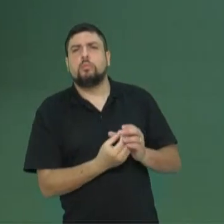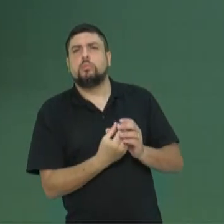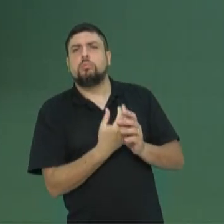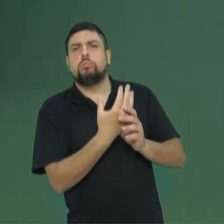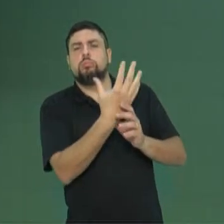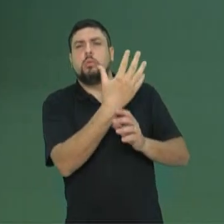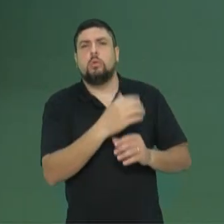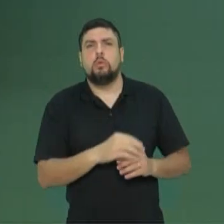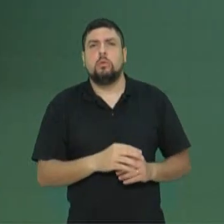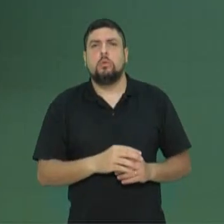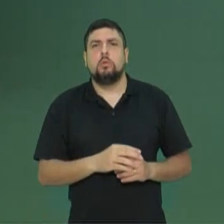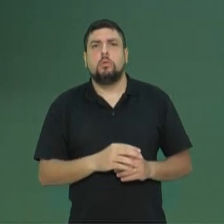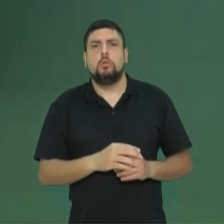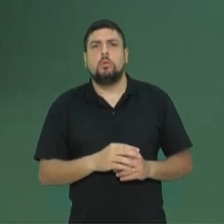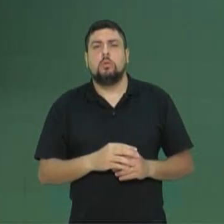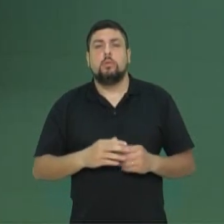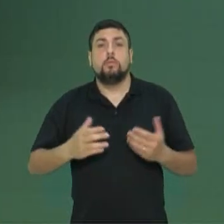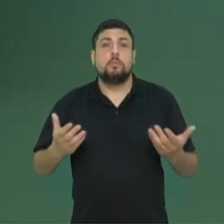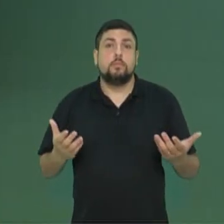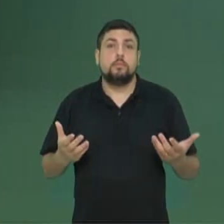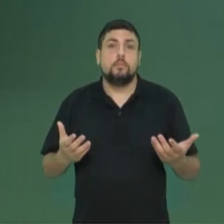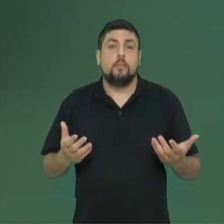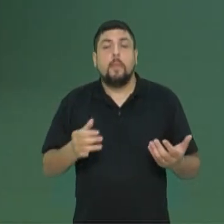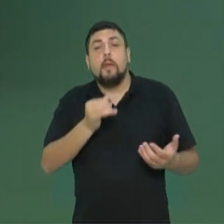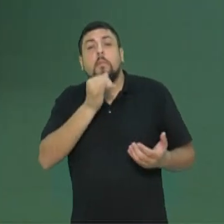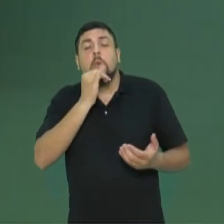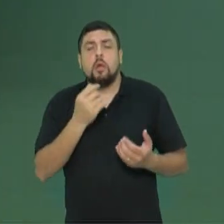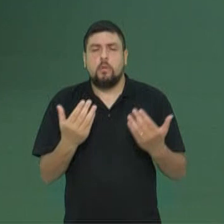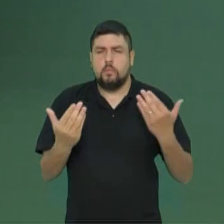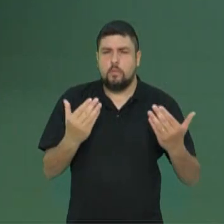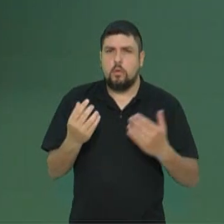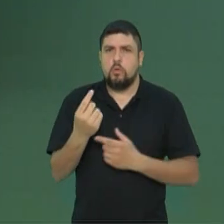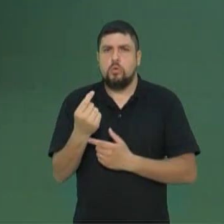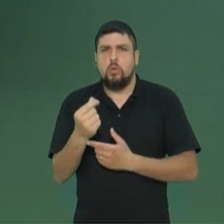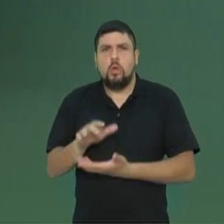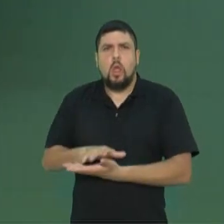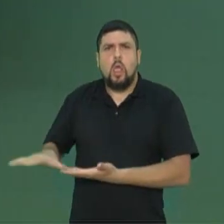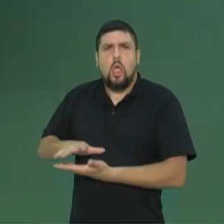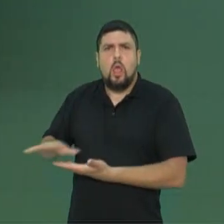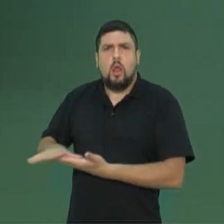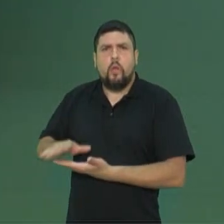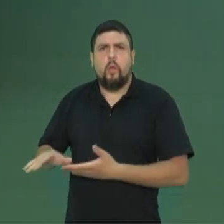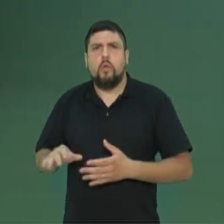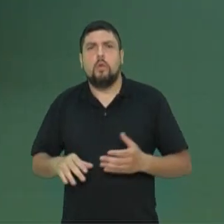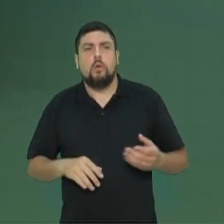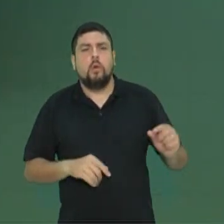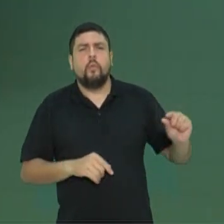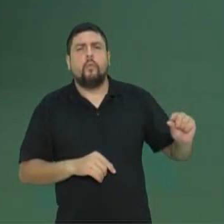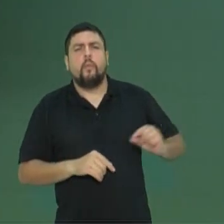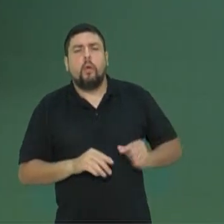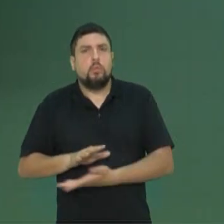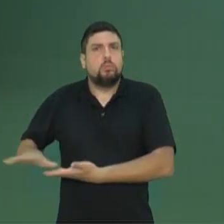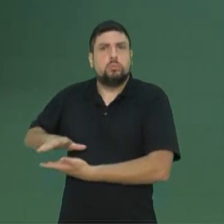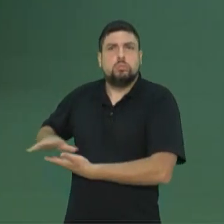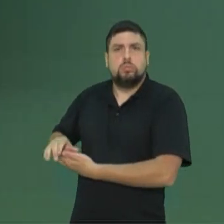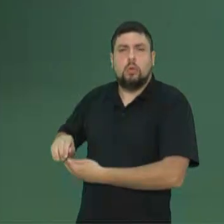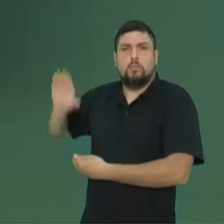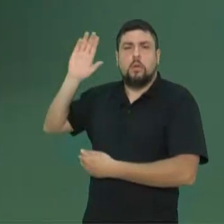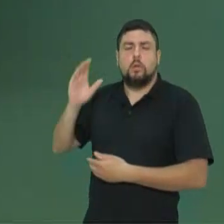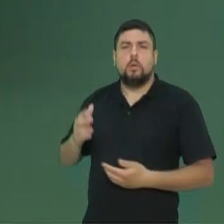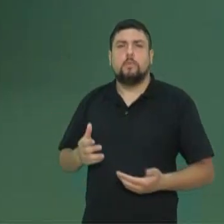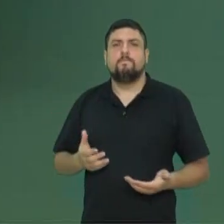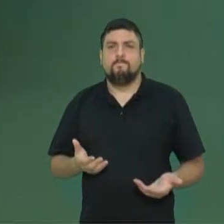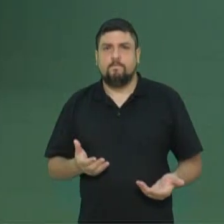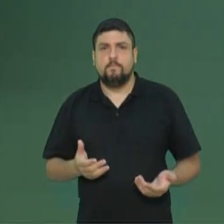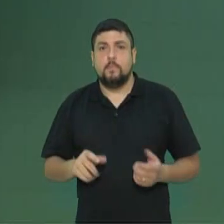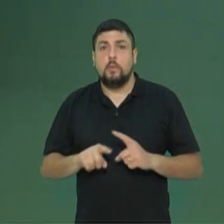repõe? É simples. É que nem dinheiro, se você gasta mais do que ganha, mora a cabo. Só que a diferença é que aqui o patrimônio